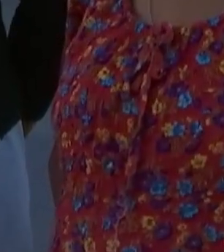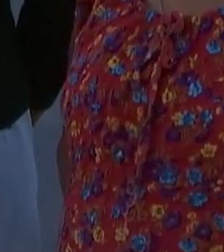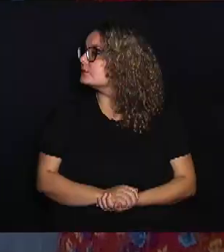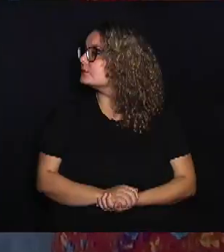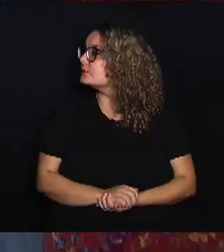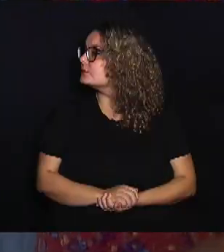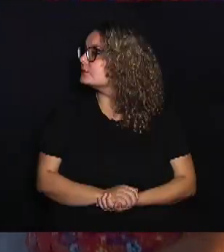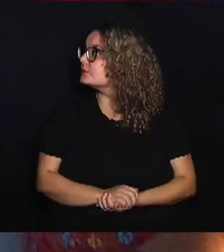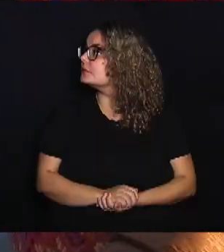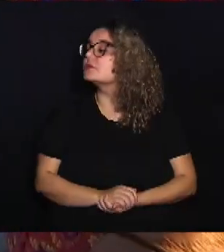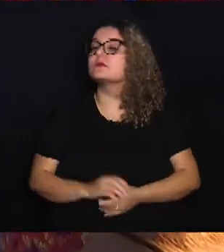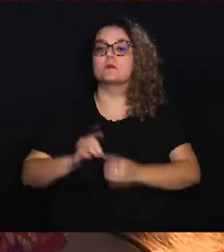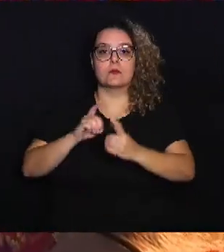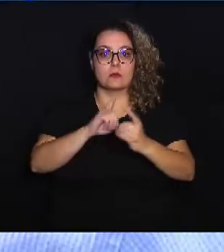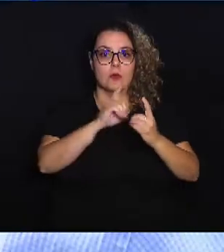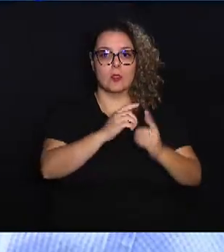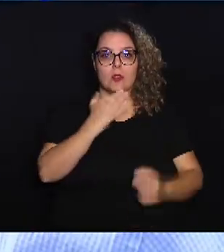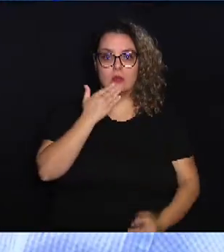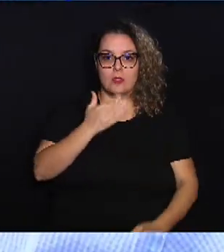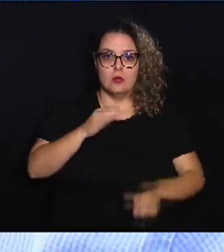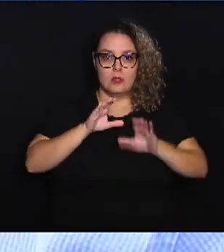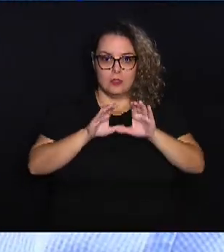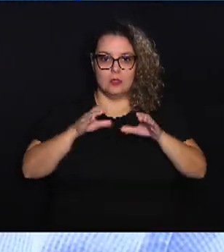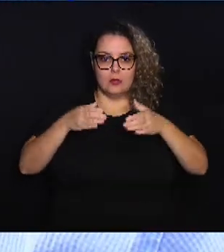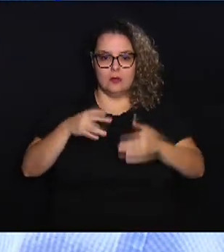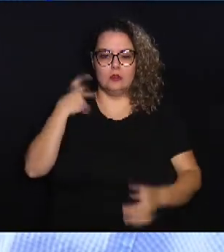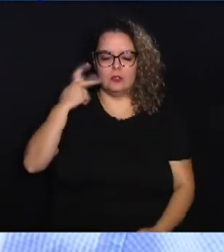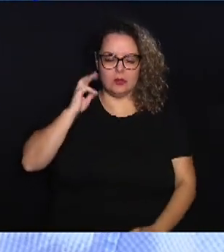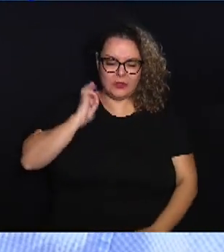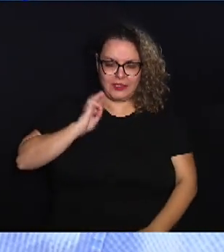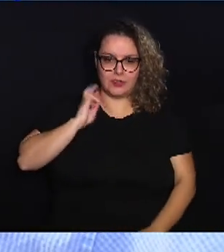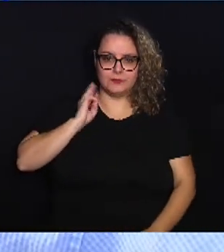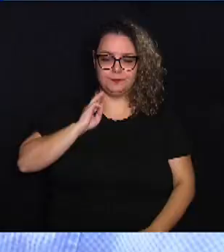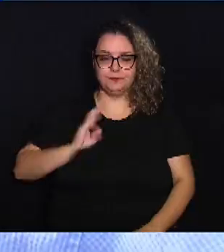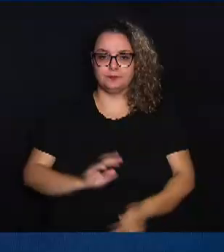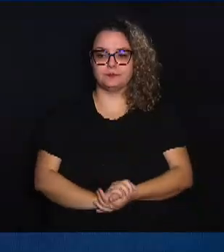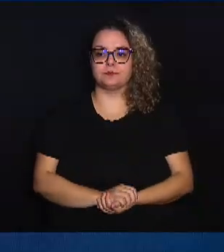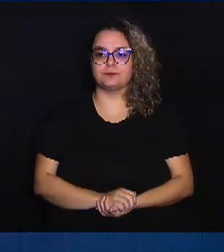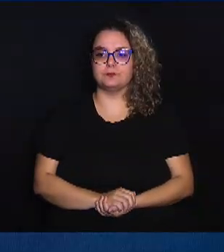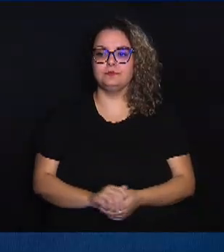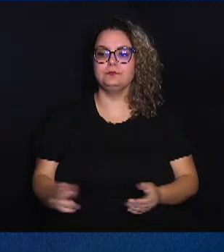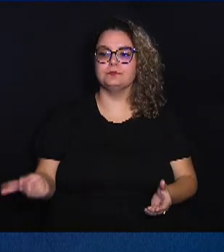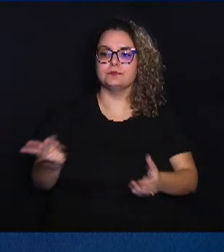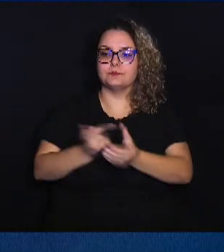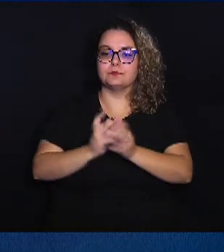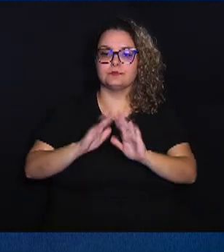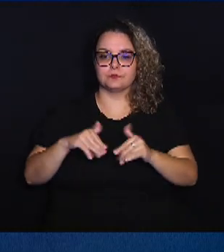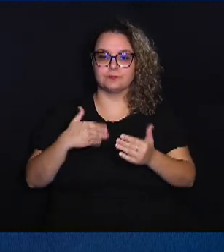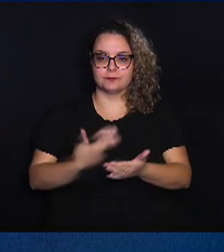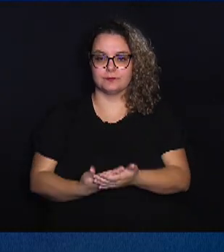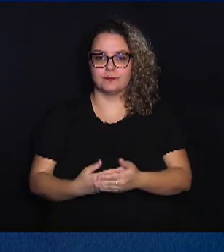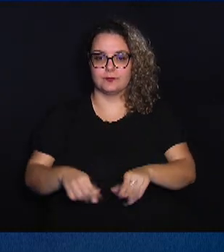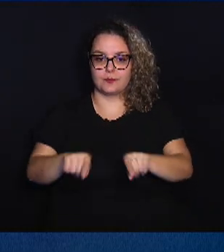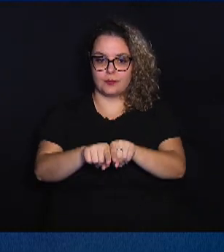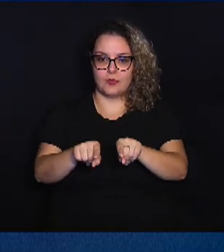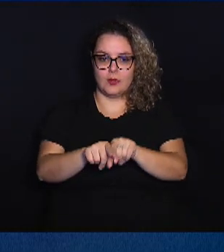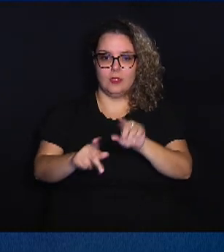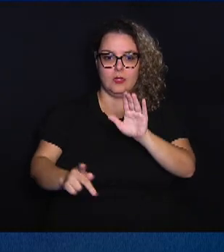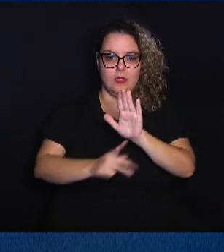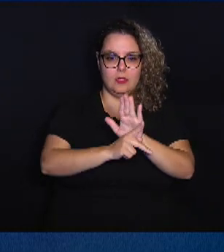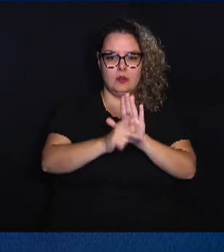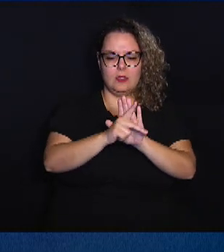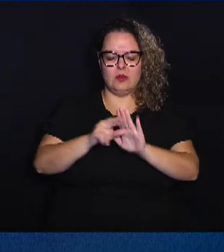Atendendo a solicitação da comunidade, o vereador Cecílio Santos protocolou um requerimento e também o projeto de lei